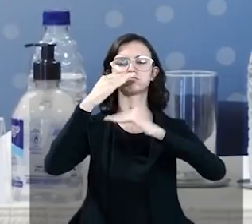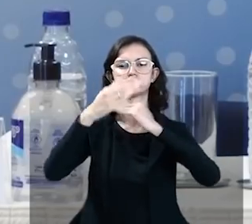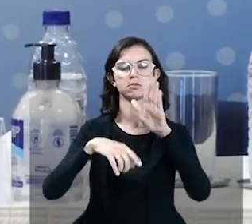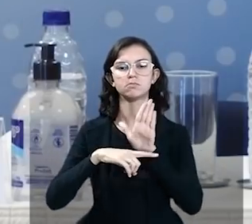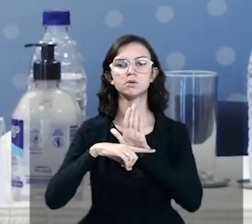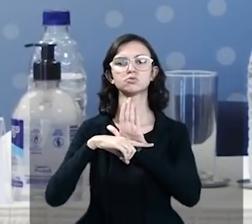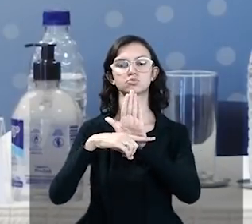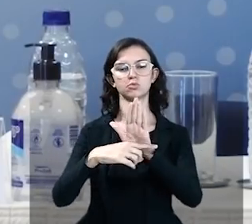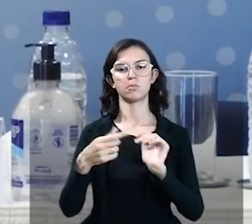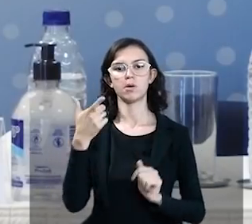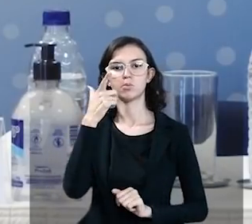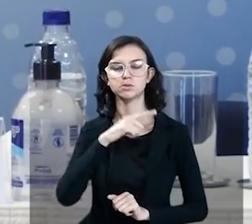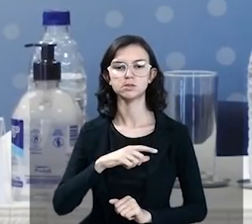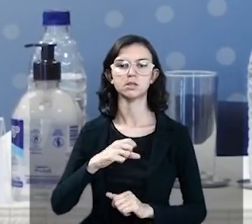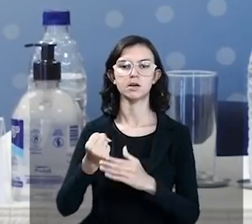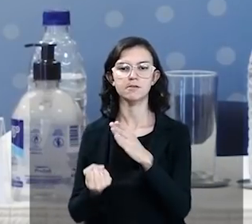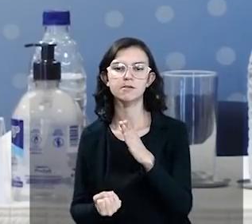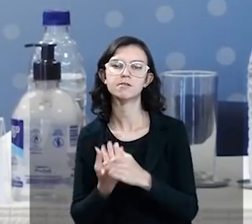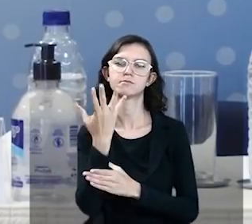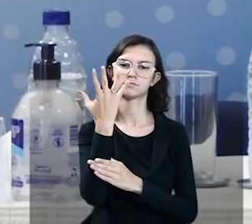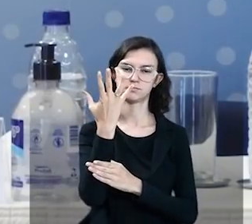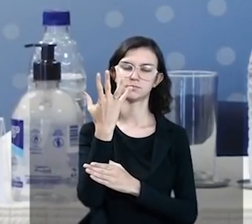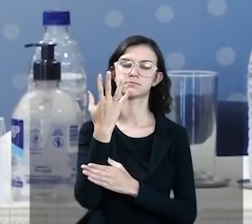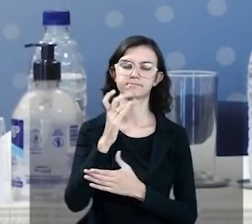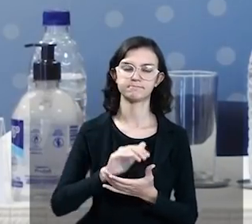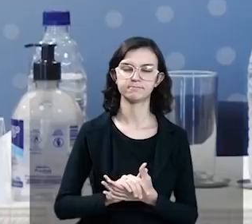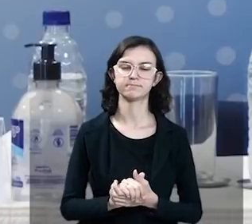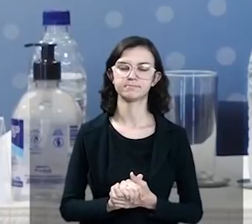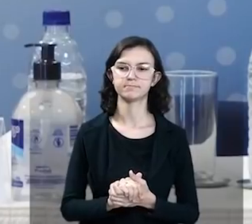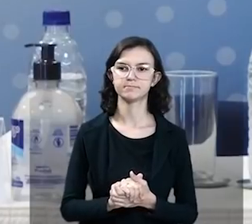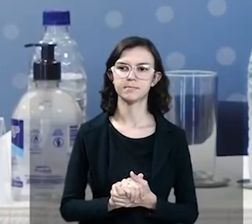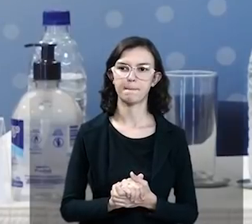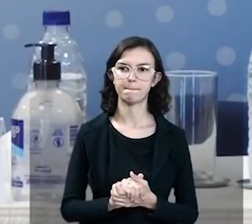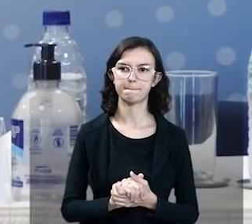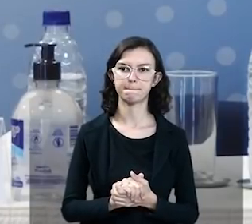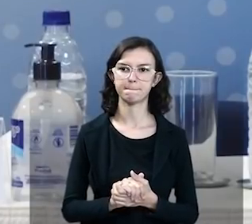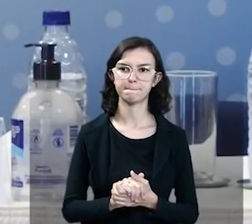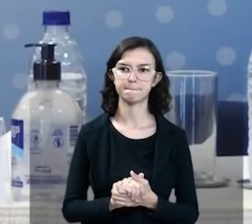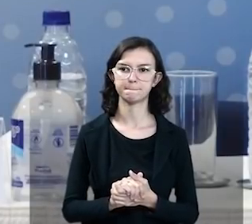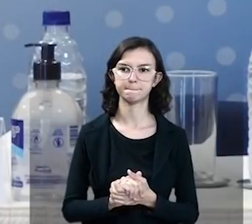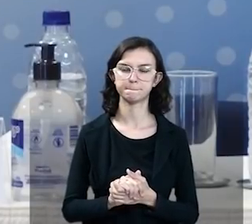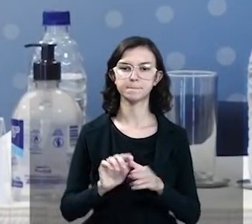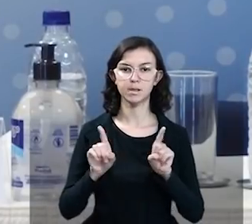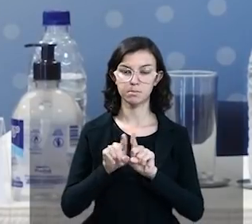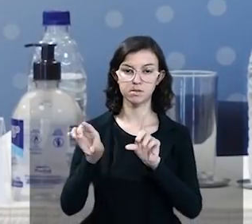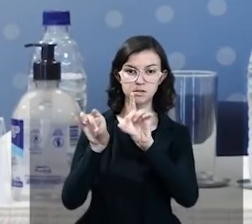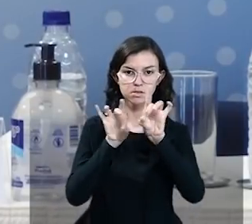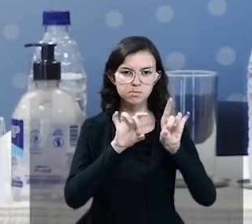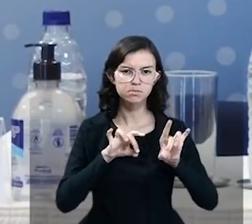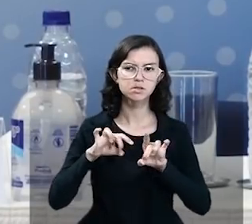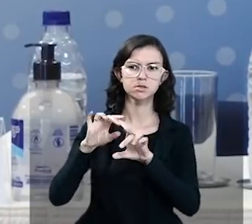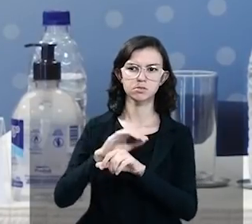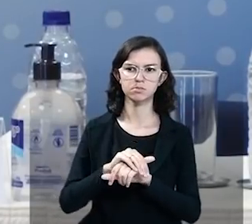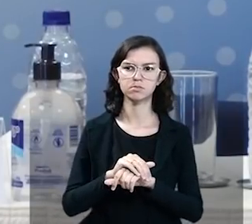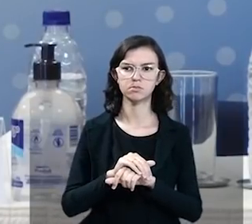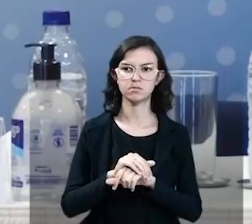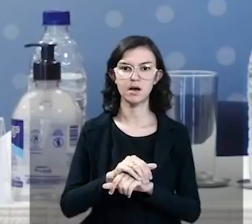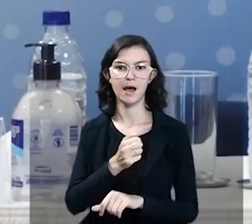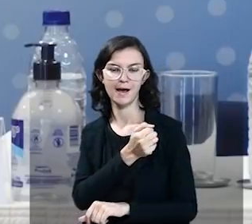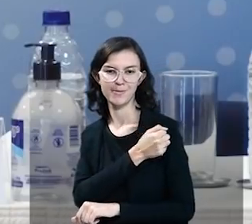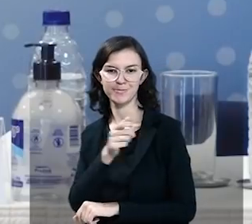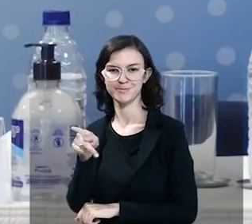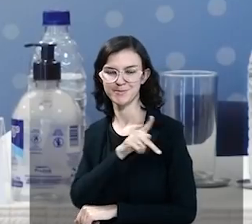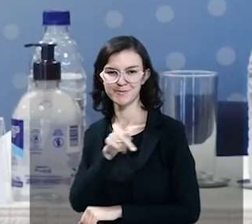Iara, André Marins, que colaboram com os programas de pesquisa e desenvolvimento. E, especialmente nesse momento,